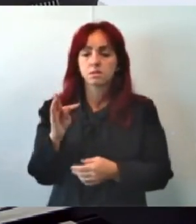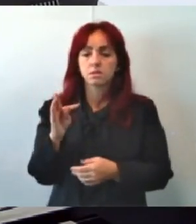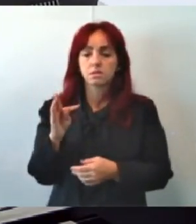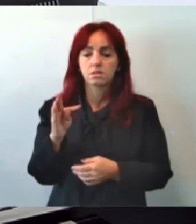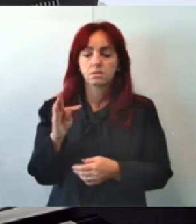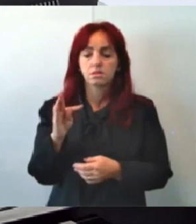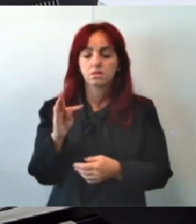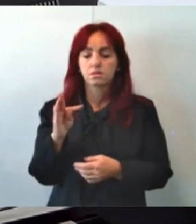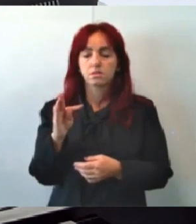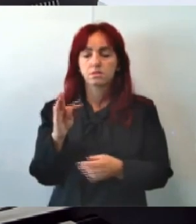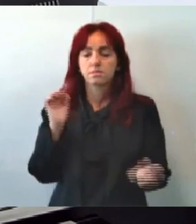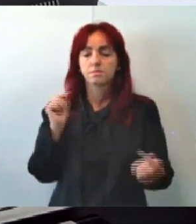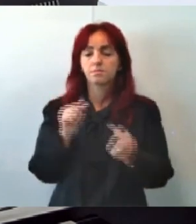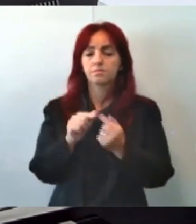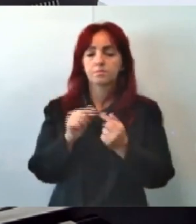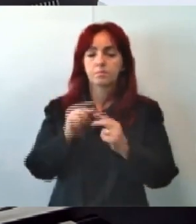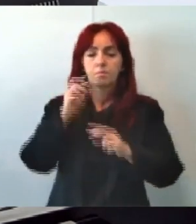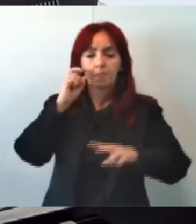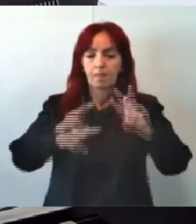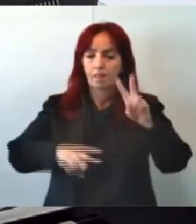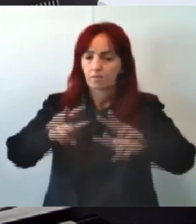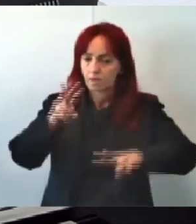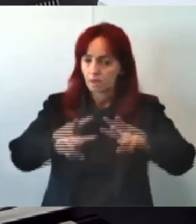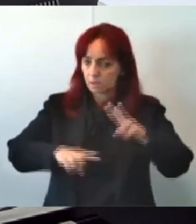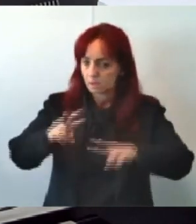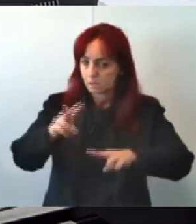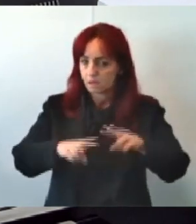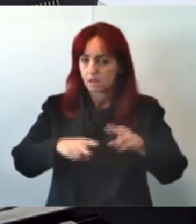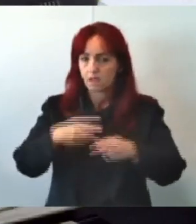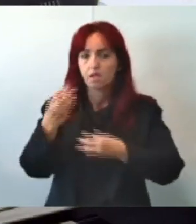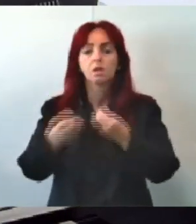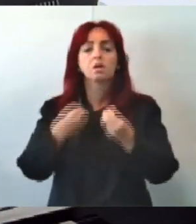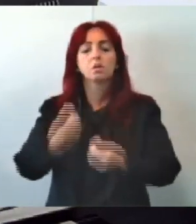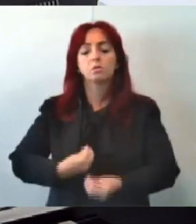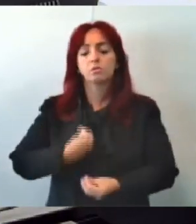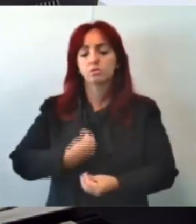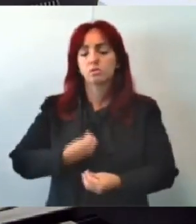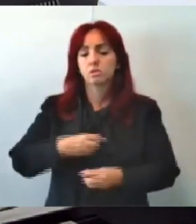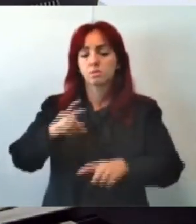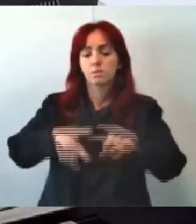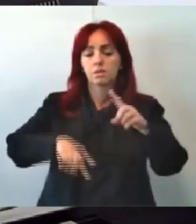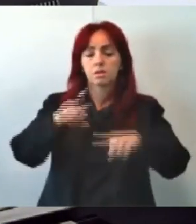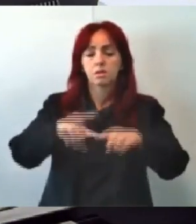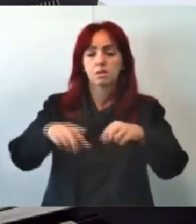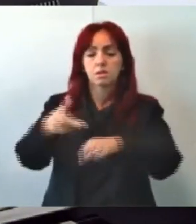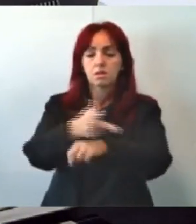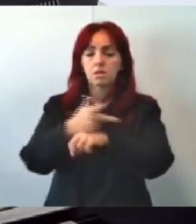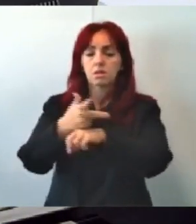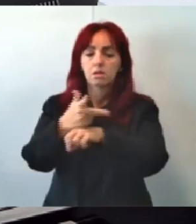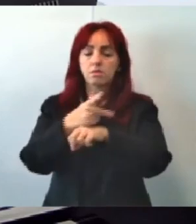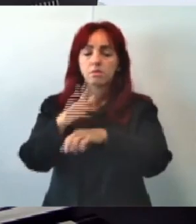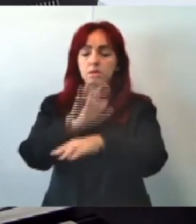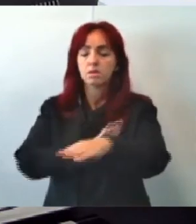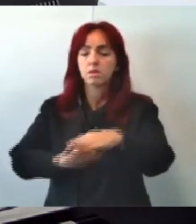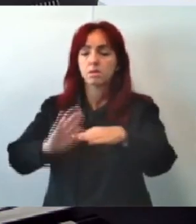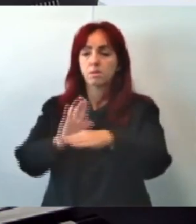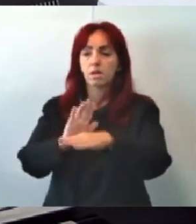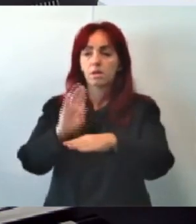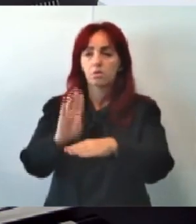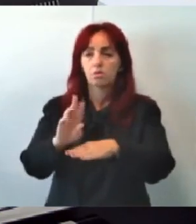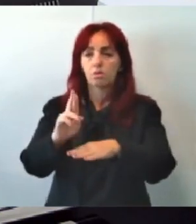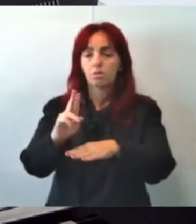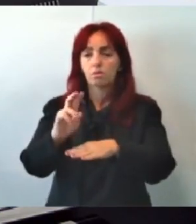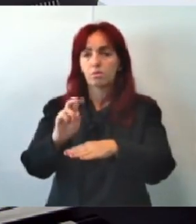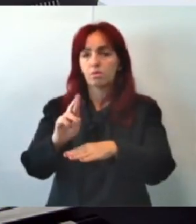Finalidade Verificar os estados atuais De funcionamento Dos equipamentos Olho vivo No bairro Buritiza E região Afim de certificar Melhoriza